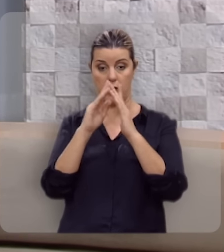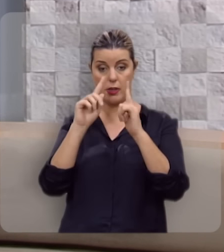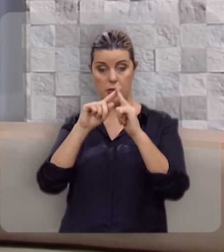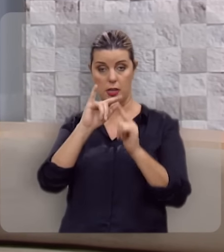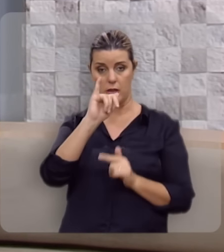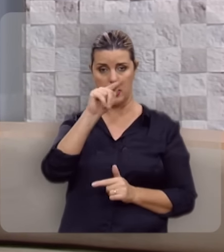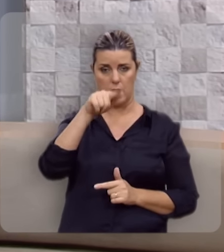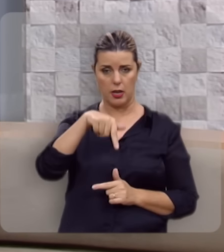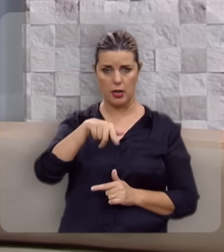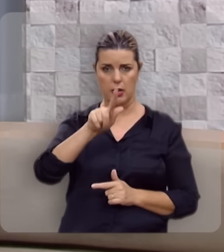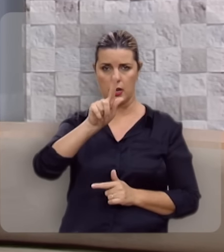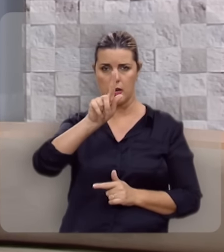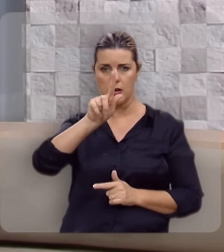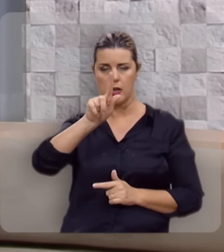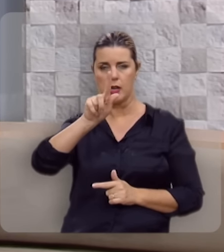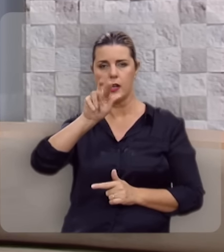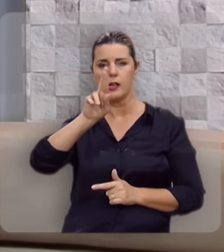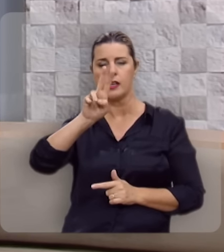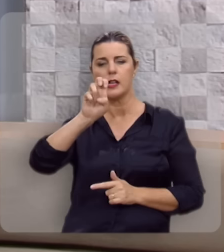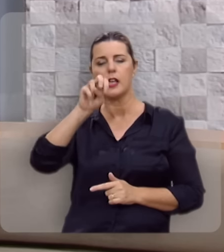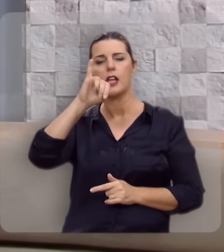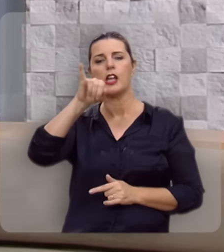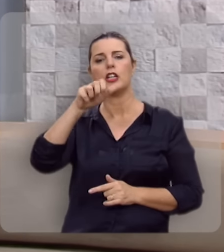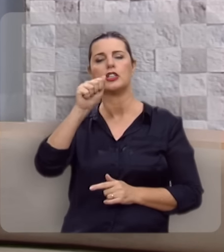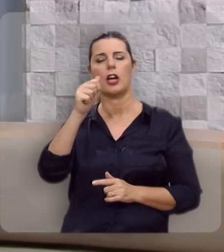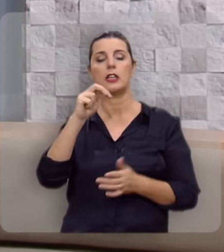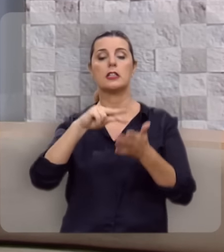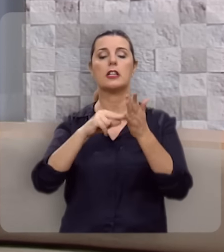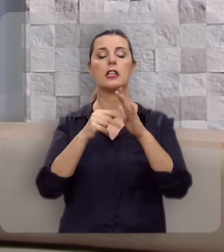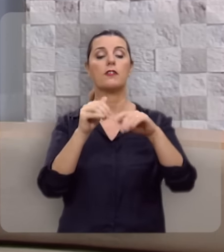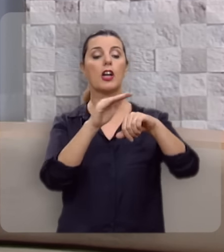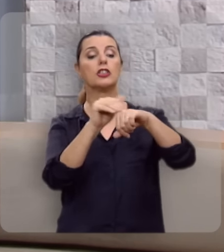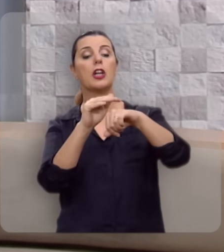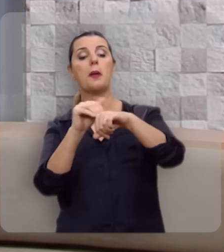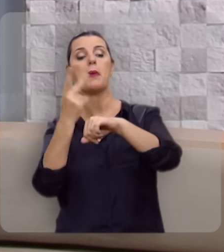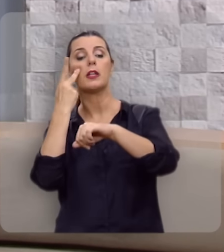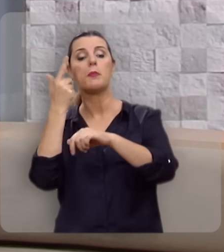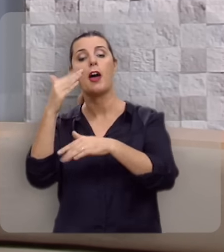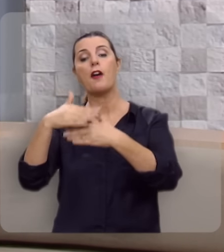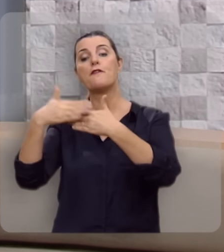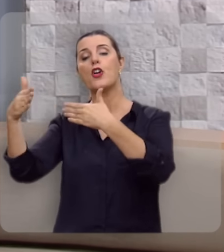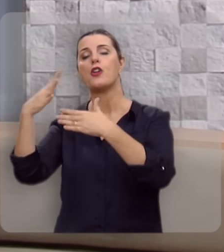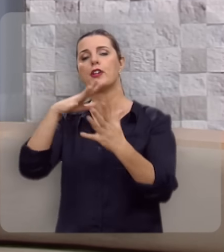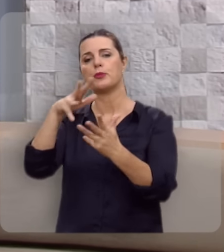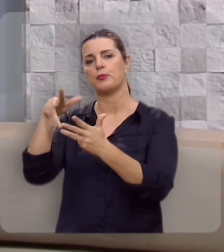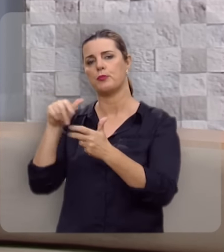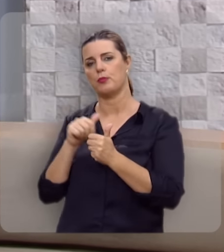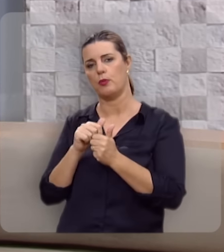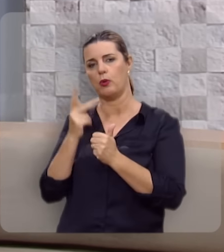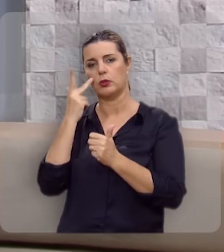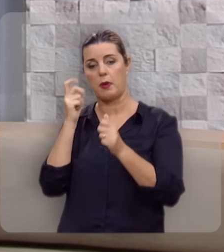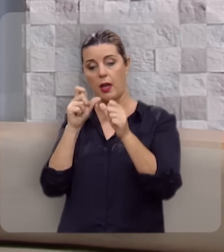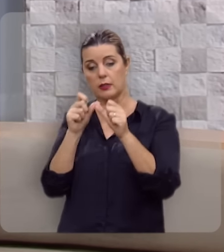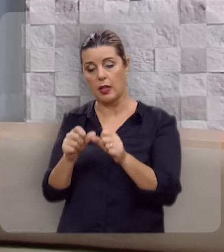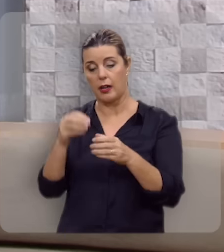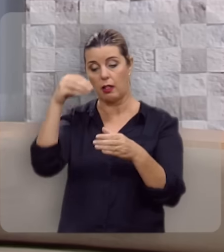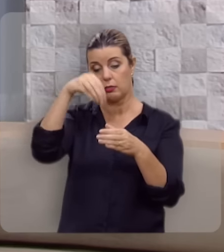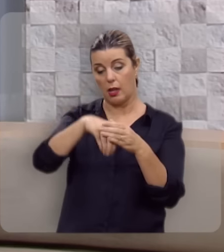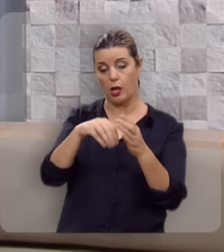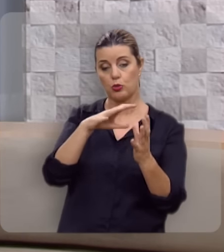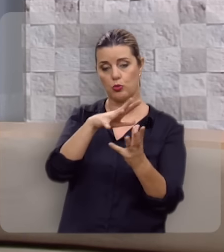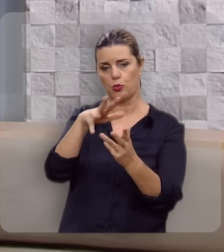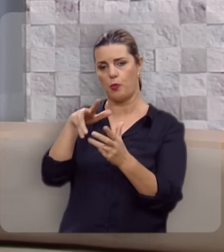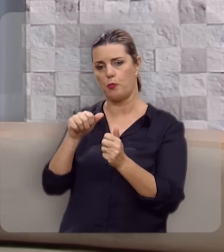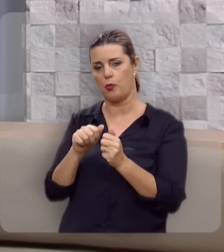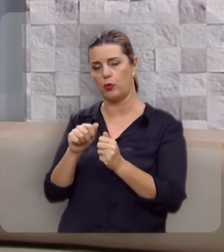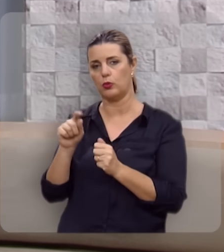igreja significa aqueles que foram chamados para fora do mundo, para estarem no